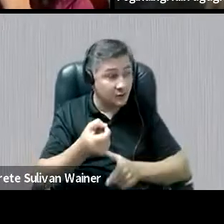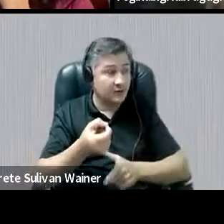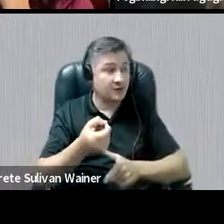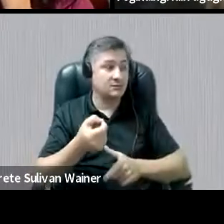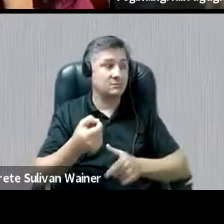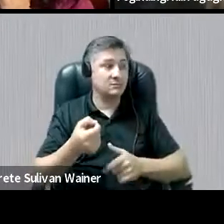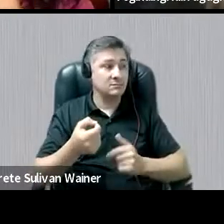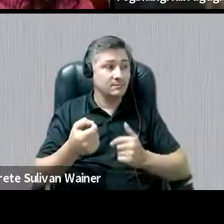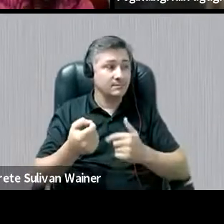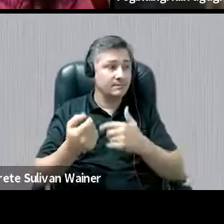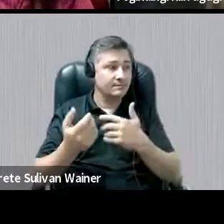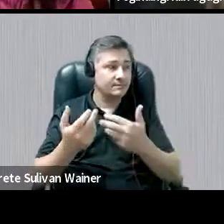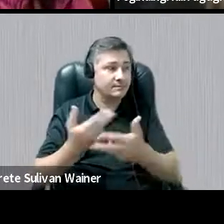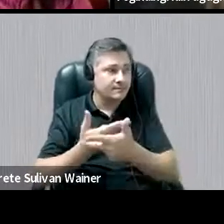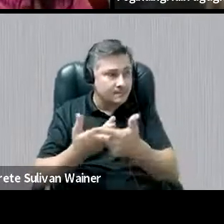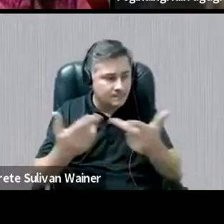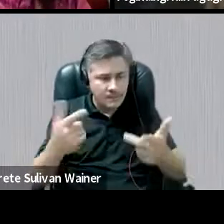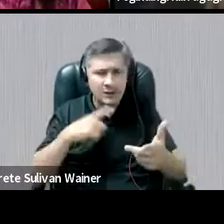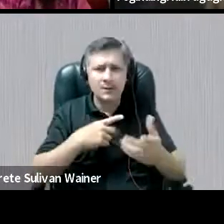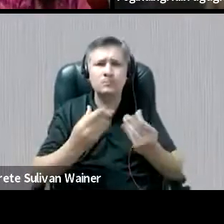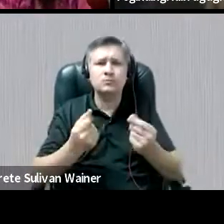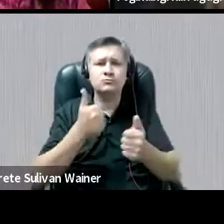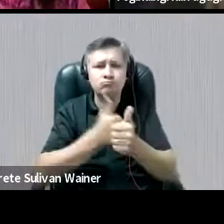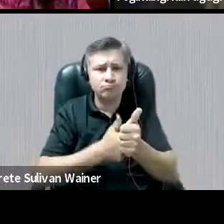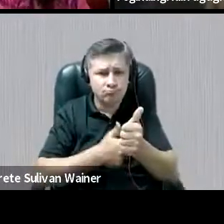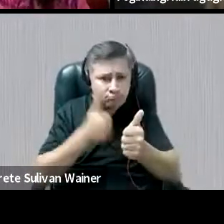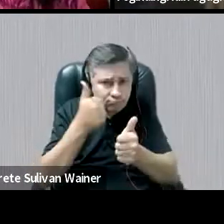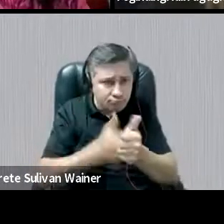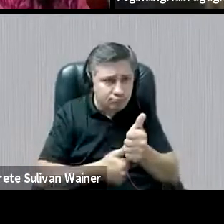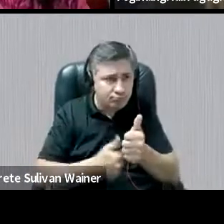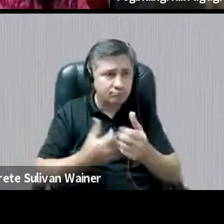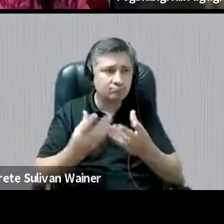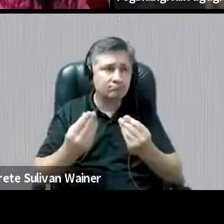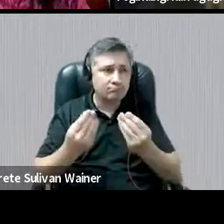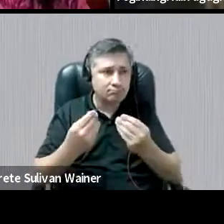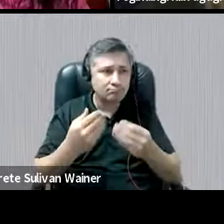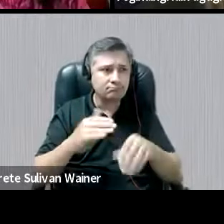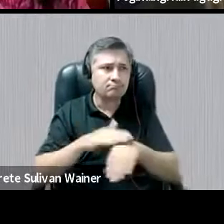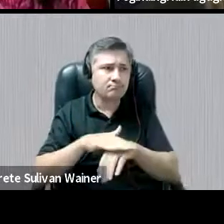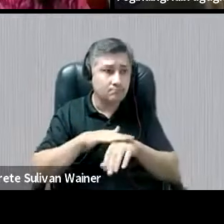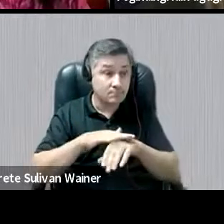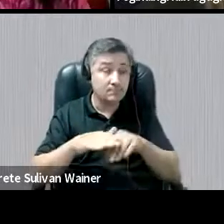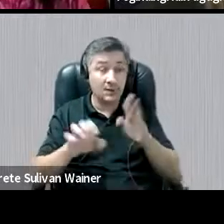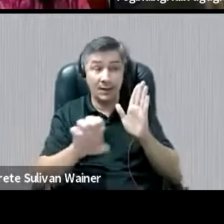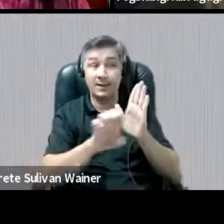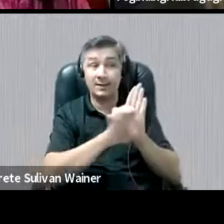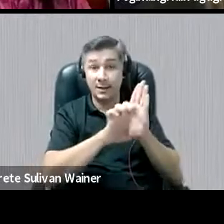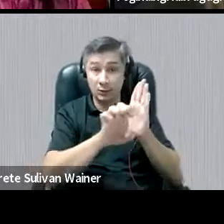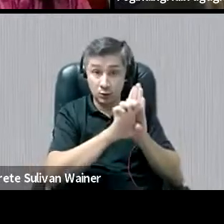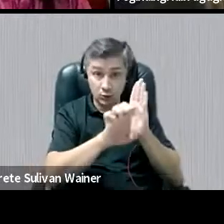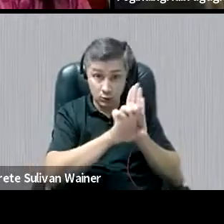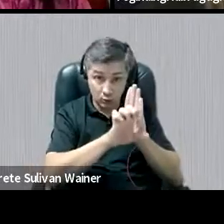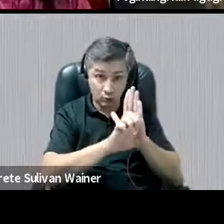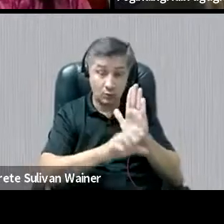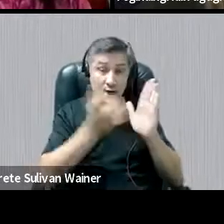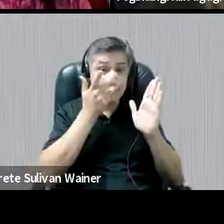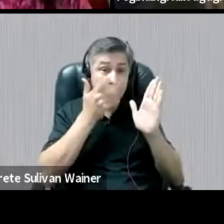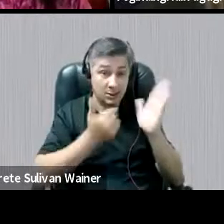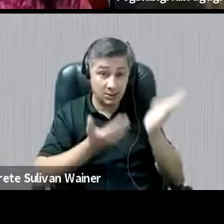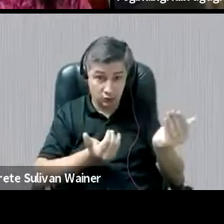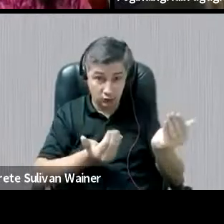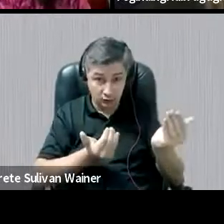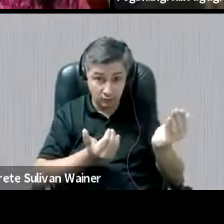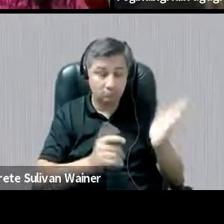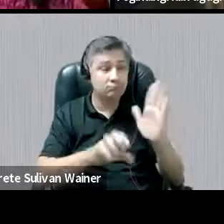né? Que demandou muita luta. Então, né? Que culminou no Estatuto da Criança e do Adolescente. Então, não podemos,